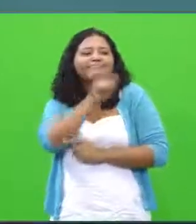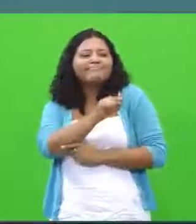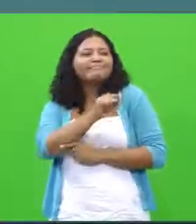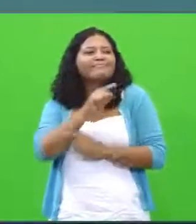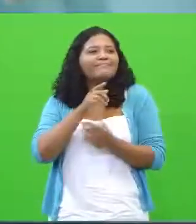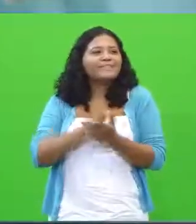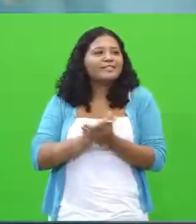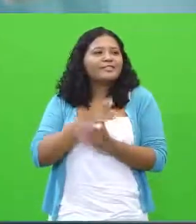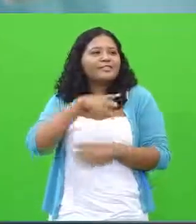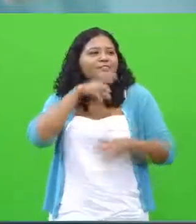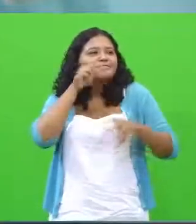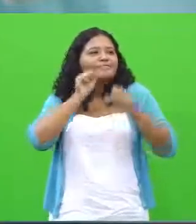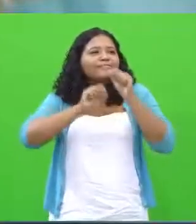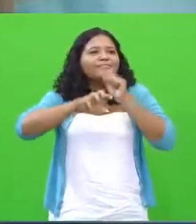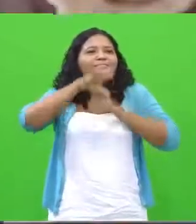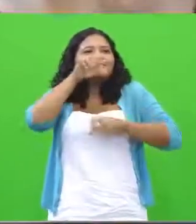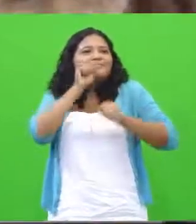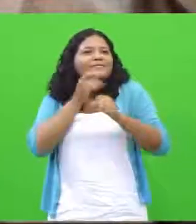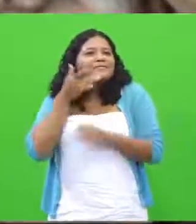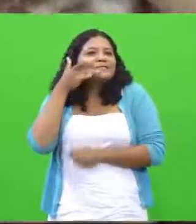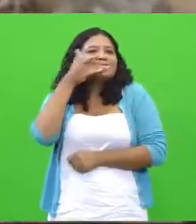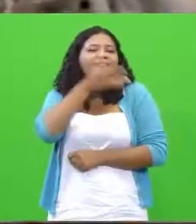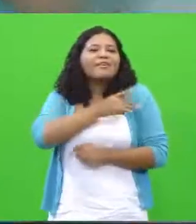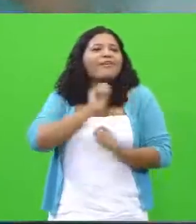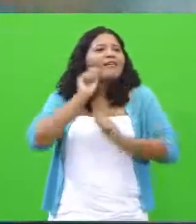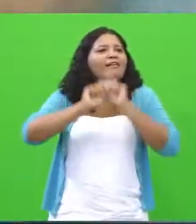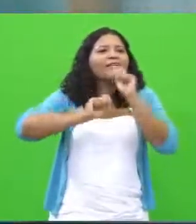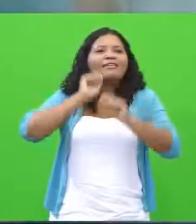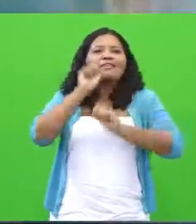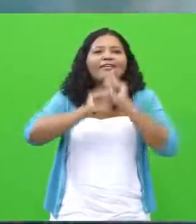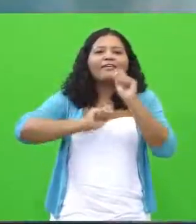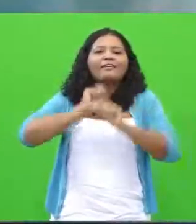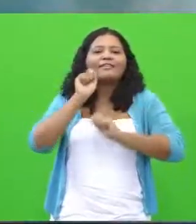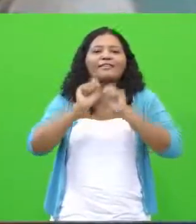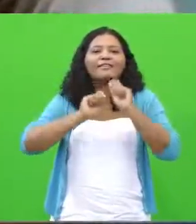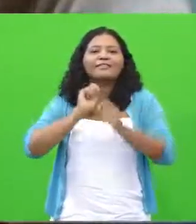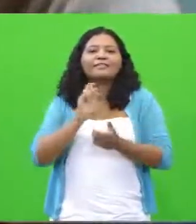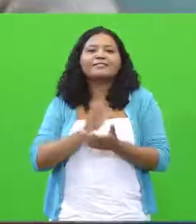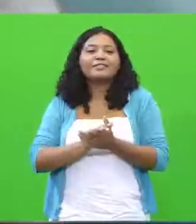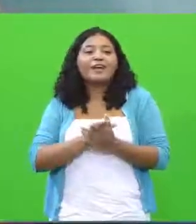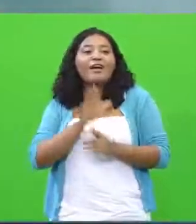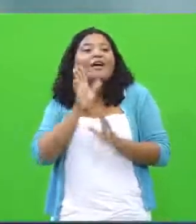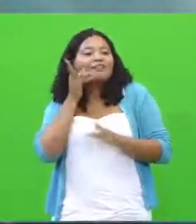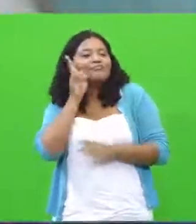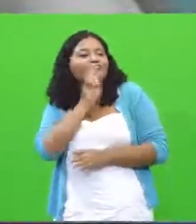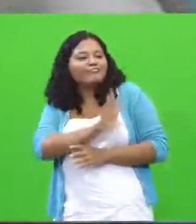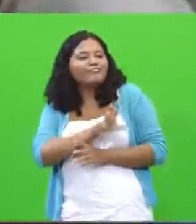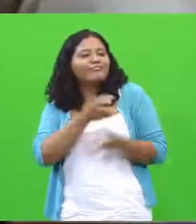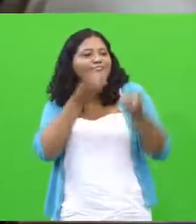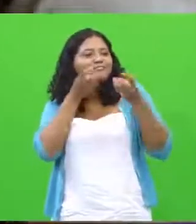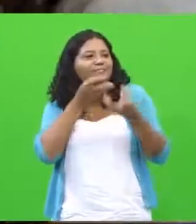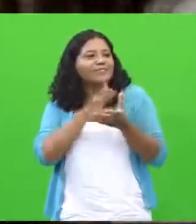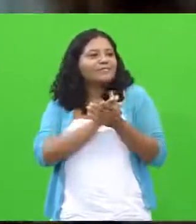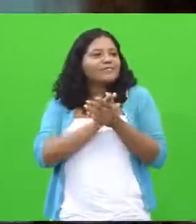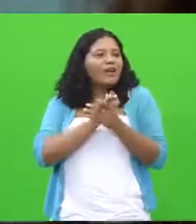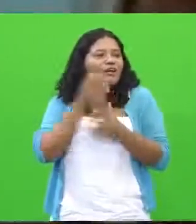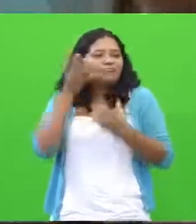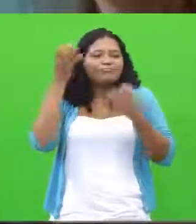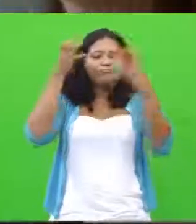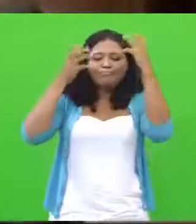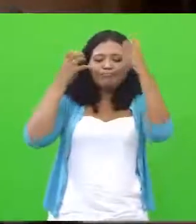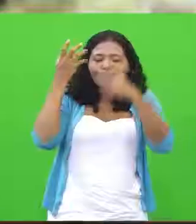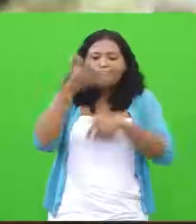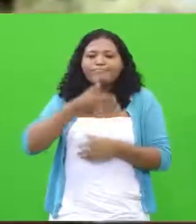Cheirinho gostoso, tá aqui, tá aqui, te achei. Espuma, defuma,